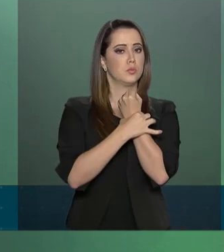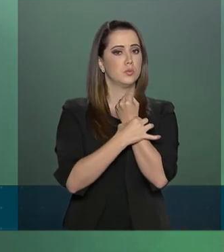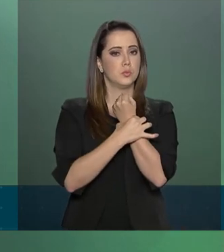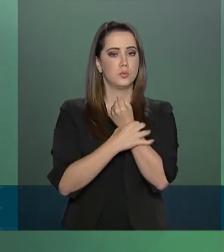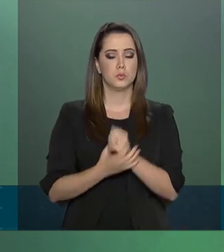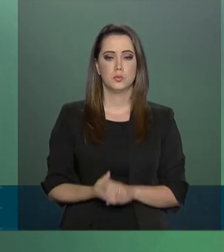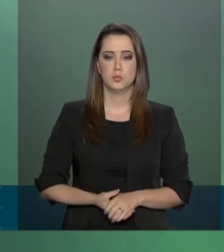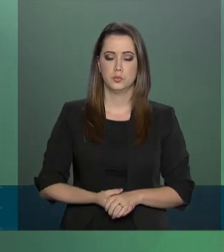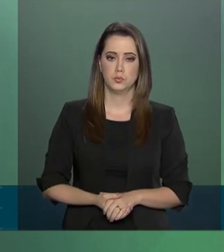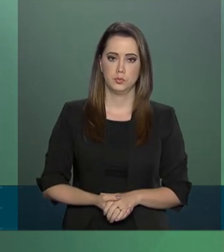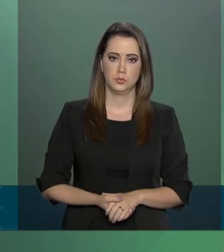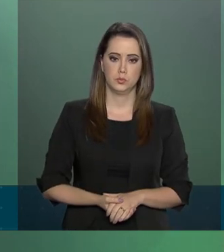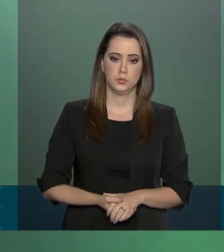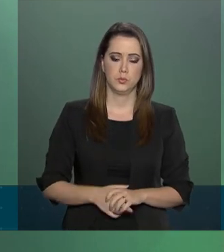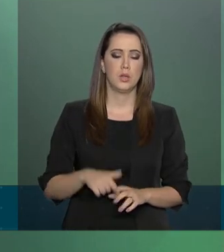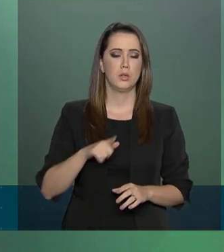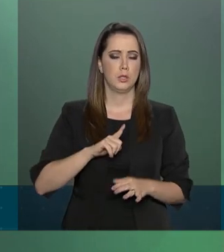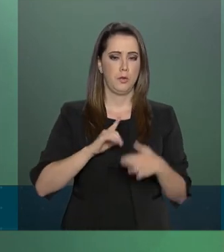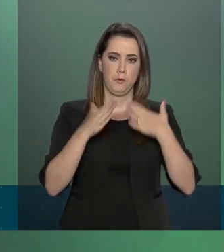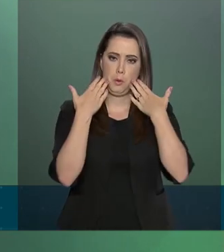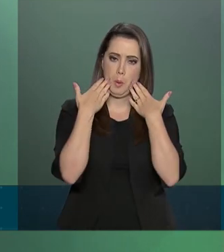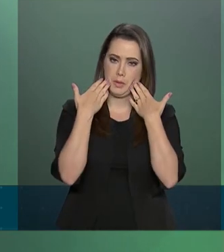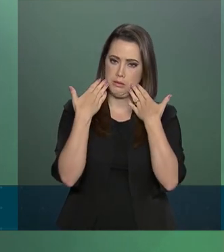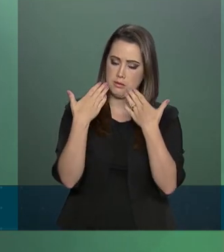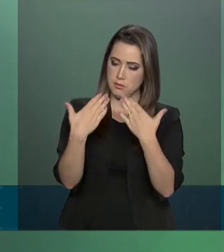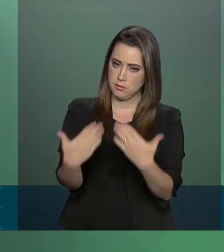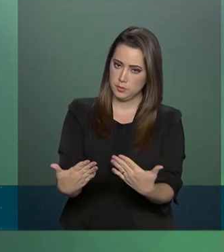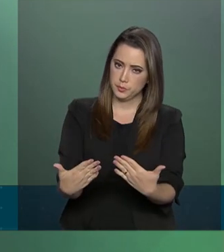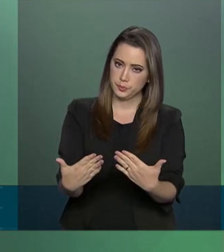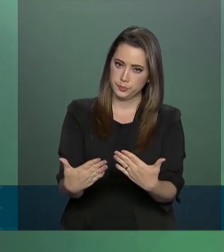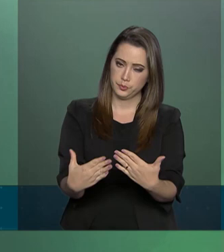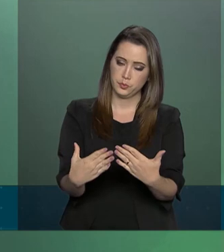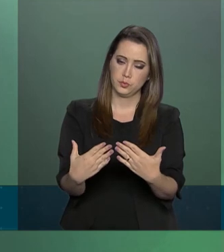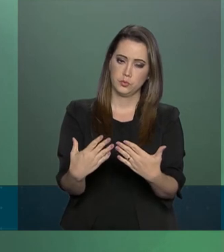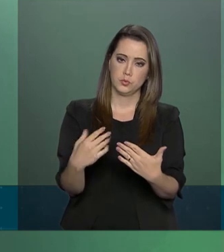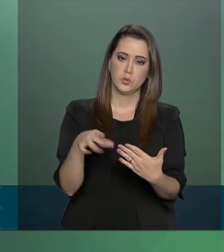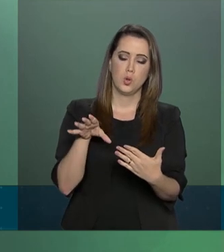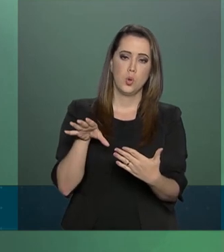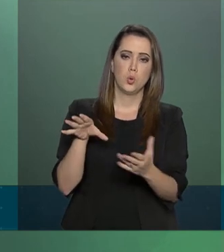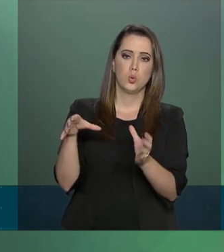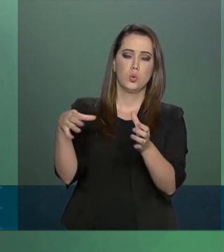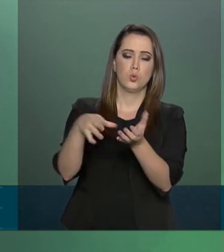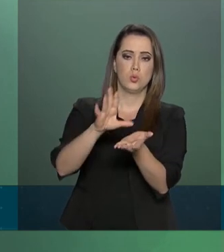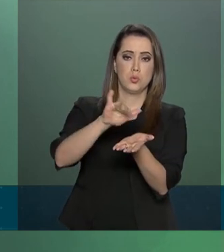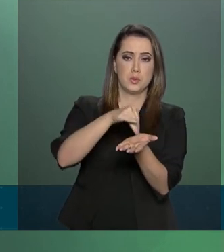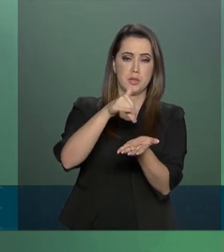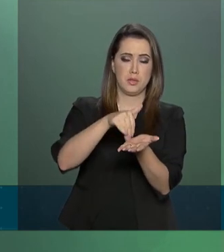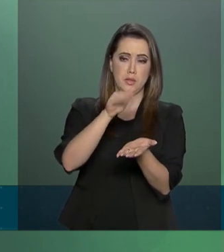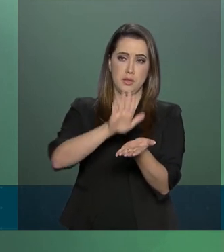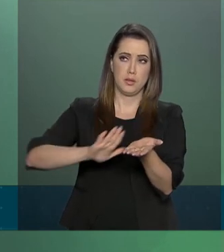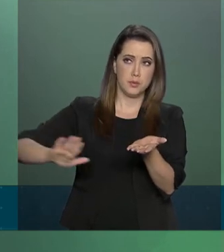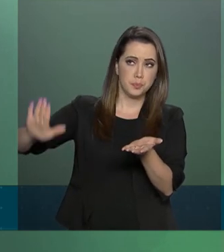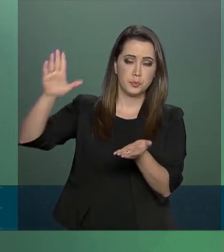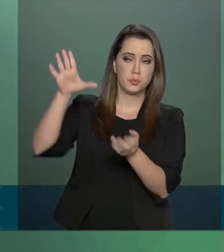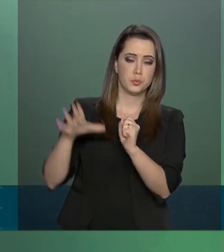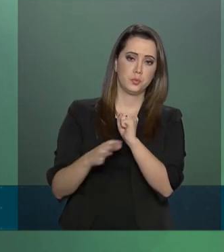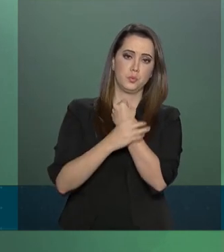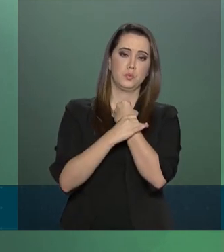Então, houve uma apresentação da Secretaria Nacional de Segurança Pública, a Senasp,